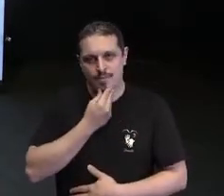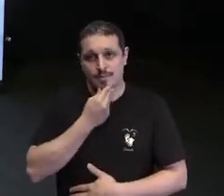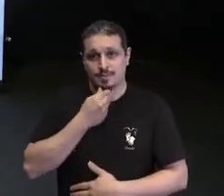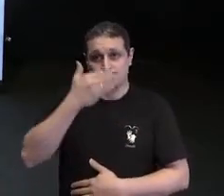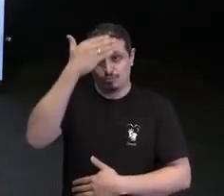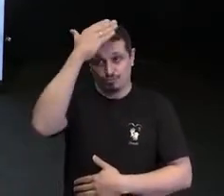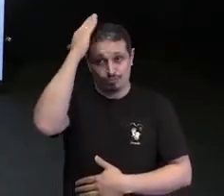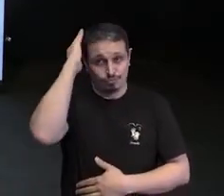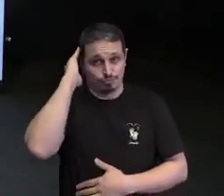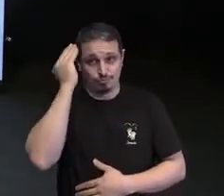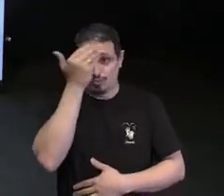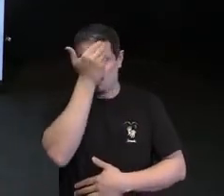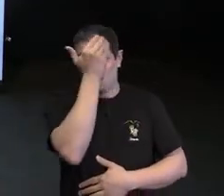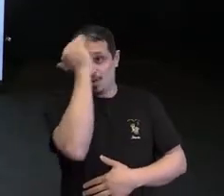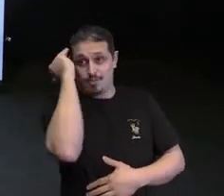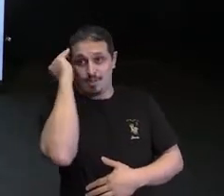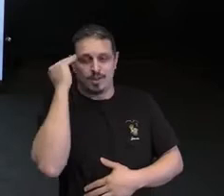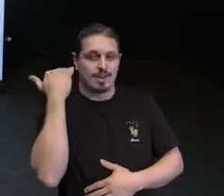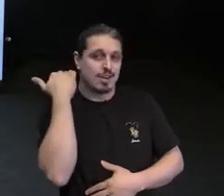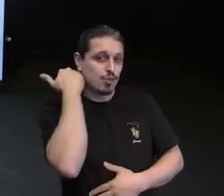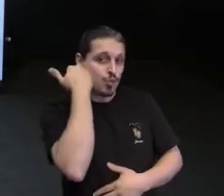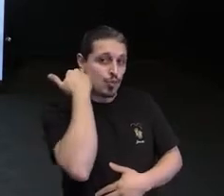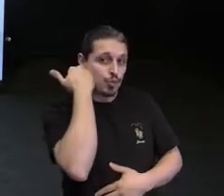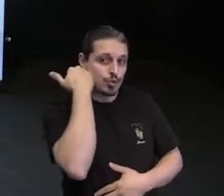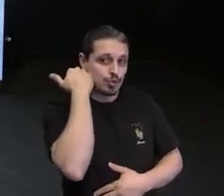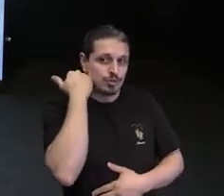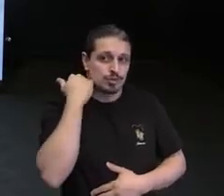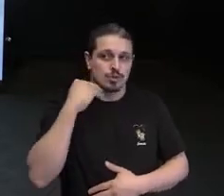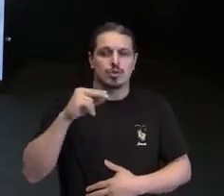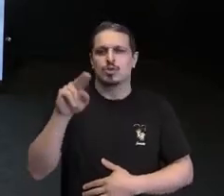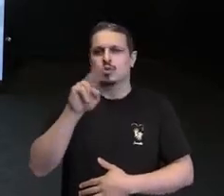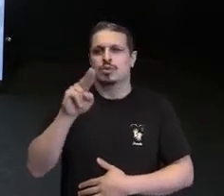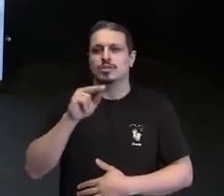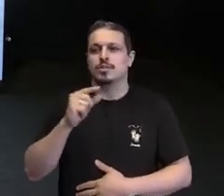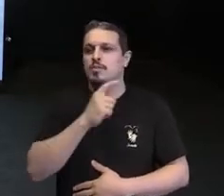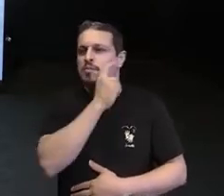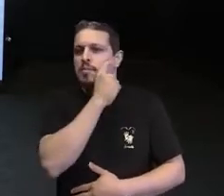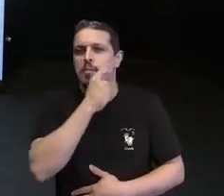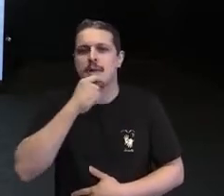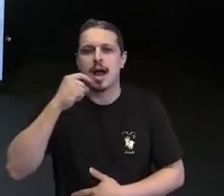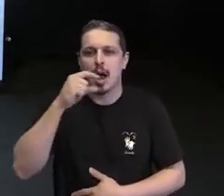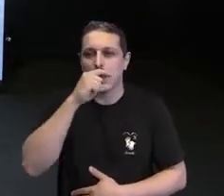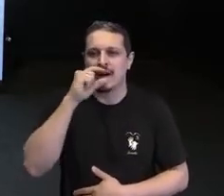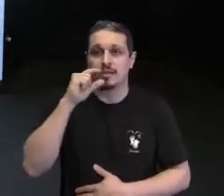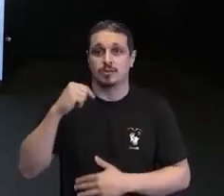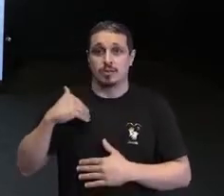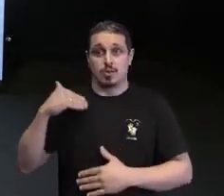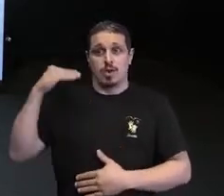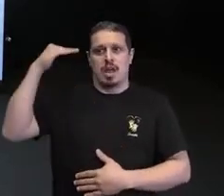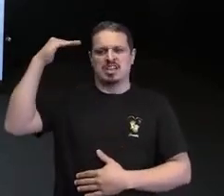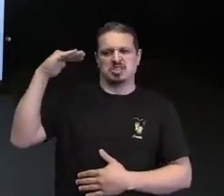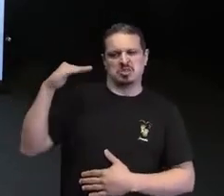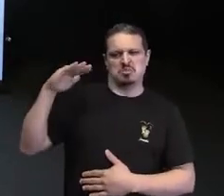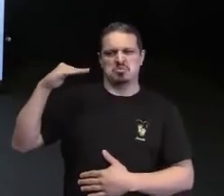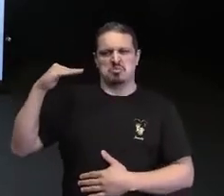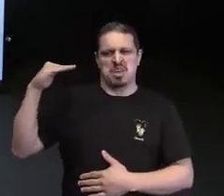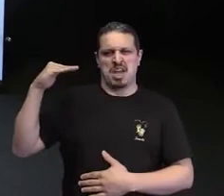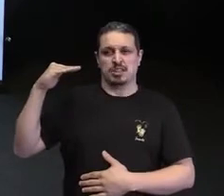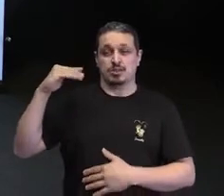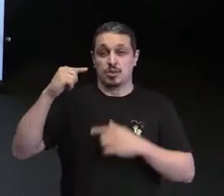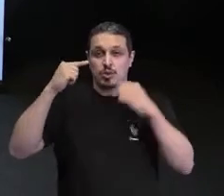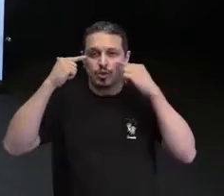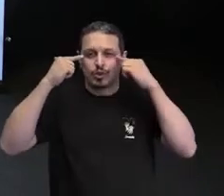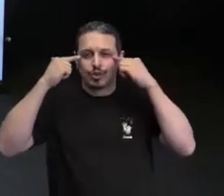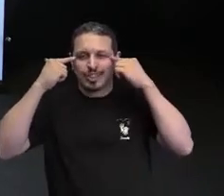lado, cabelo curto. Eu uso barba, eu tenho uma estatura média, olhos levemente puxados, um nariz